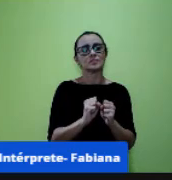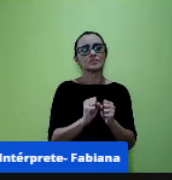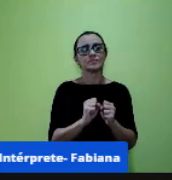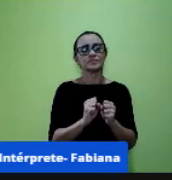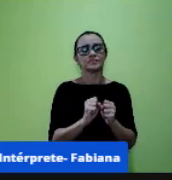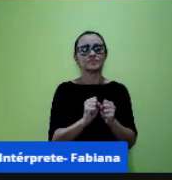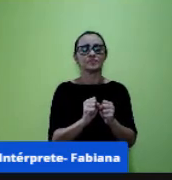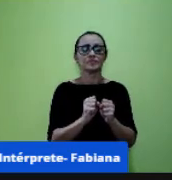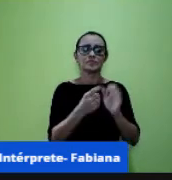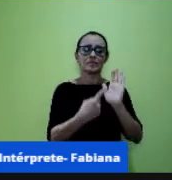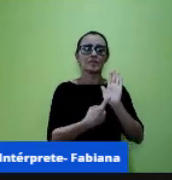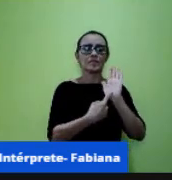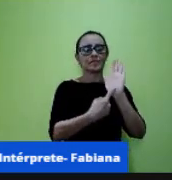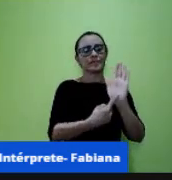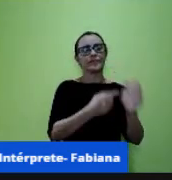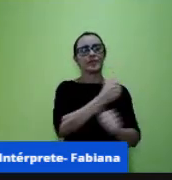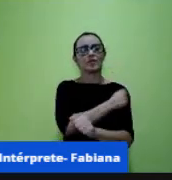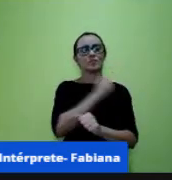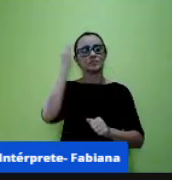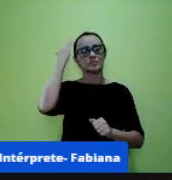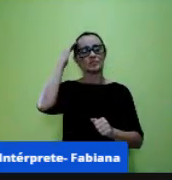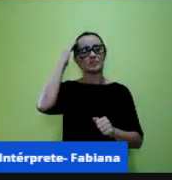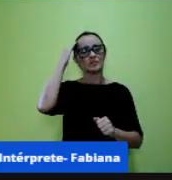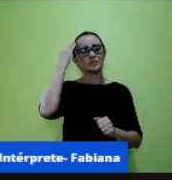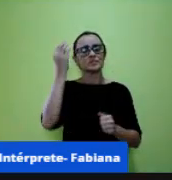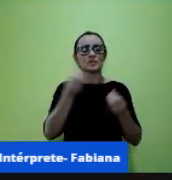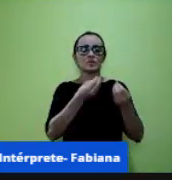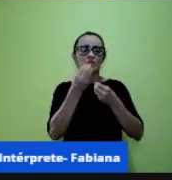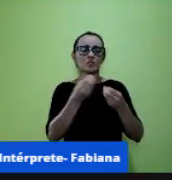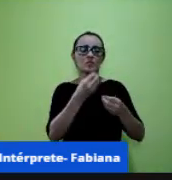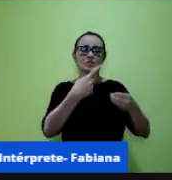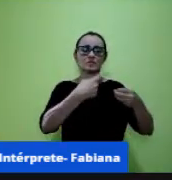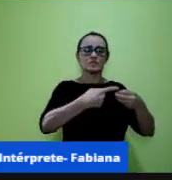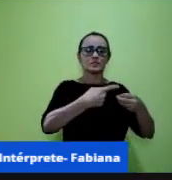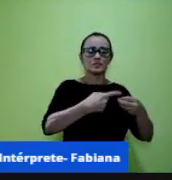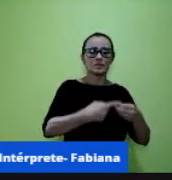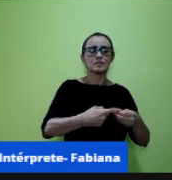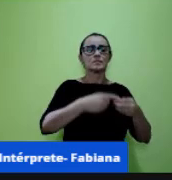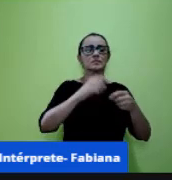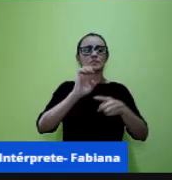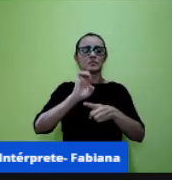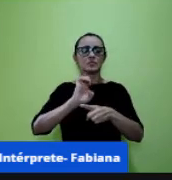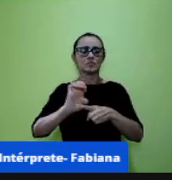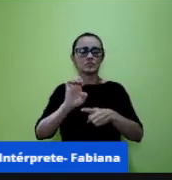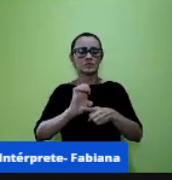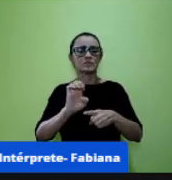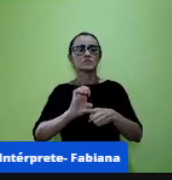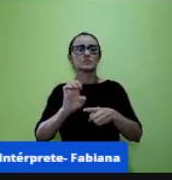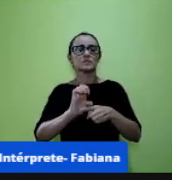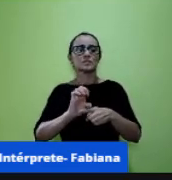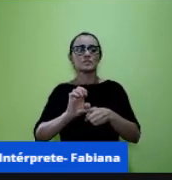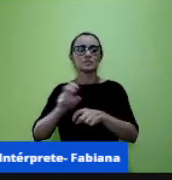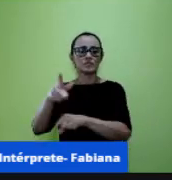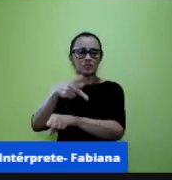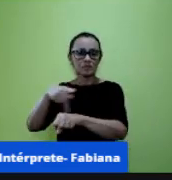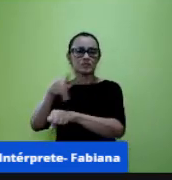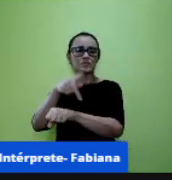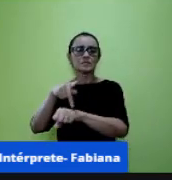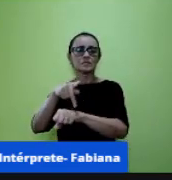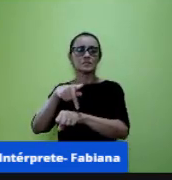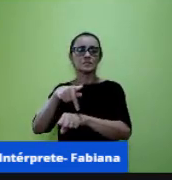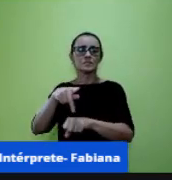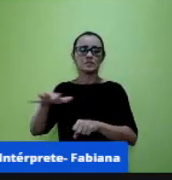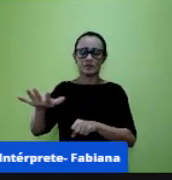questão espacial da cidade do estado do país da região